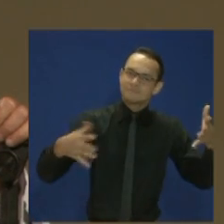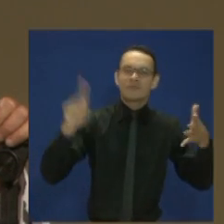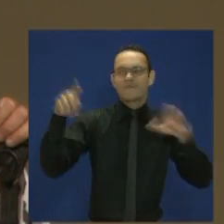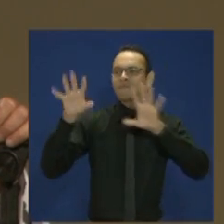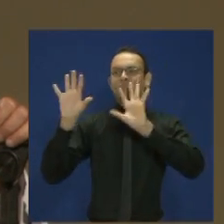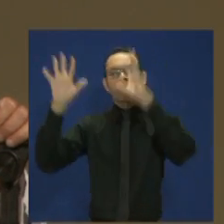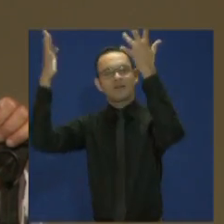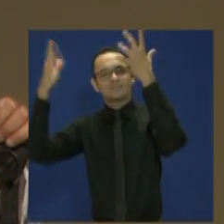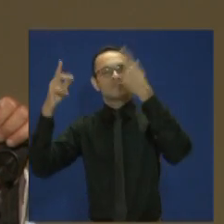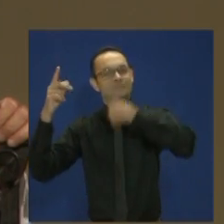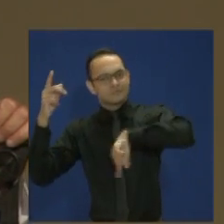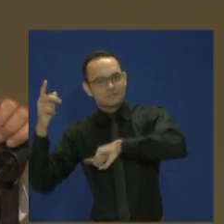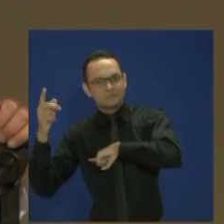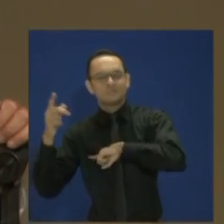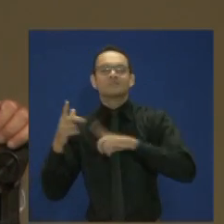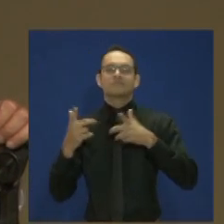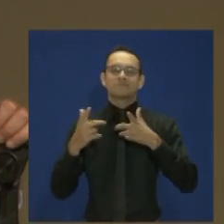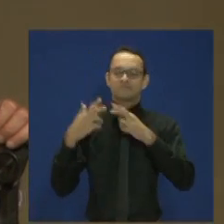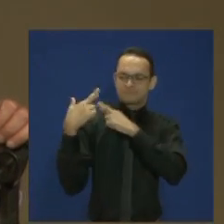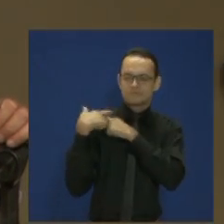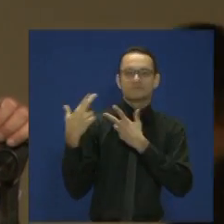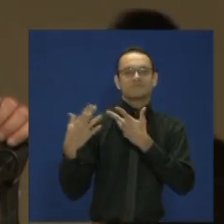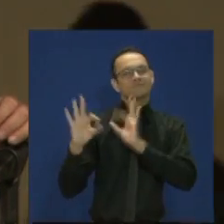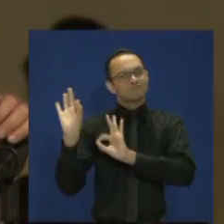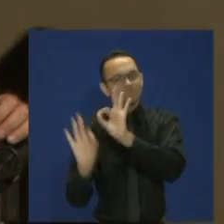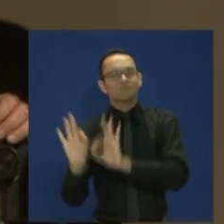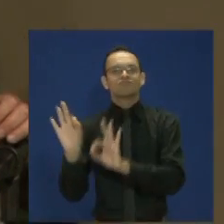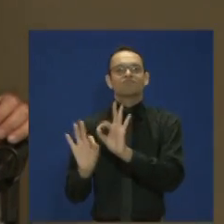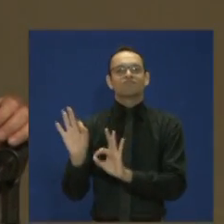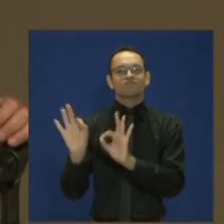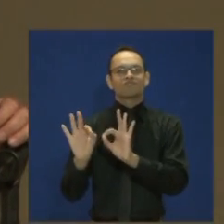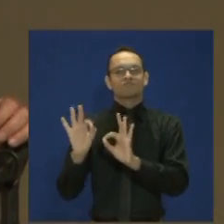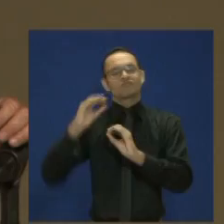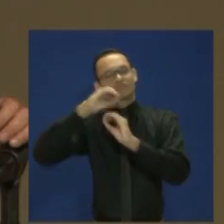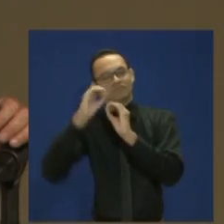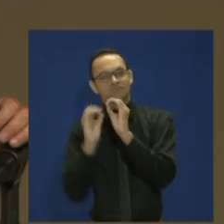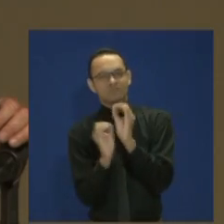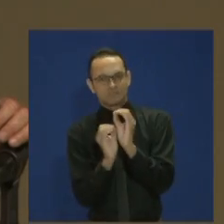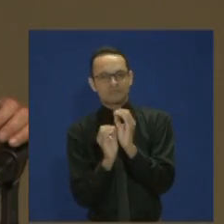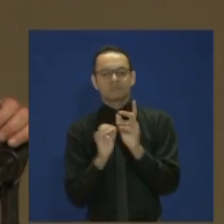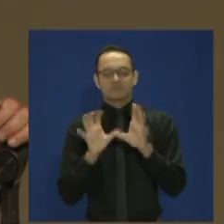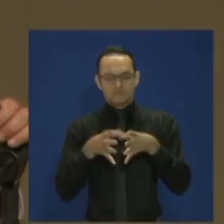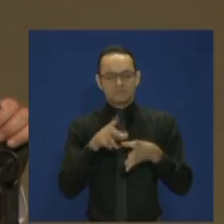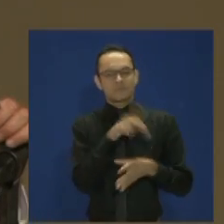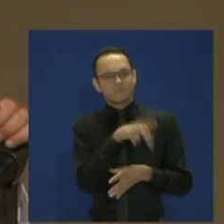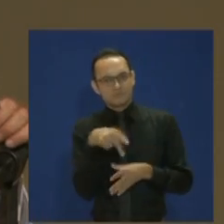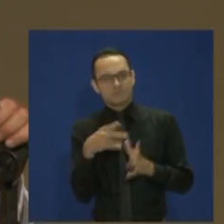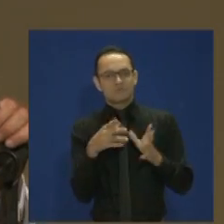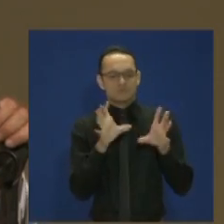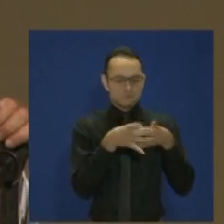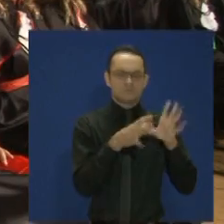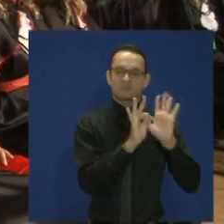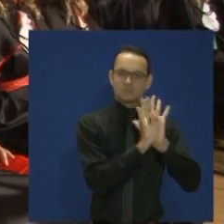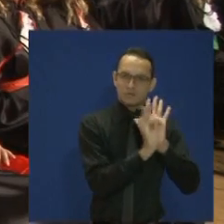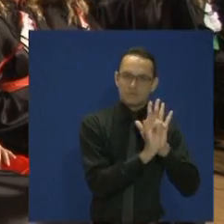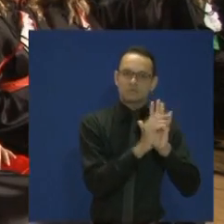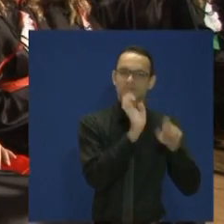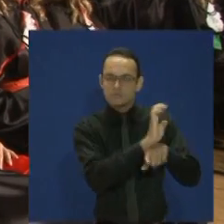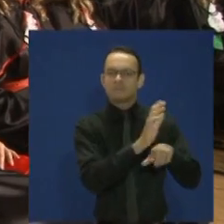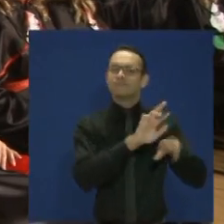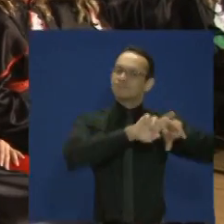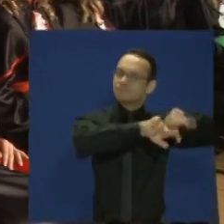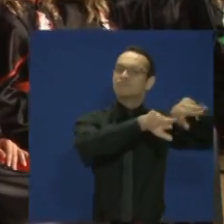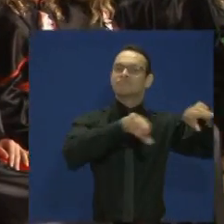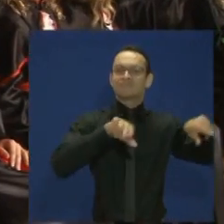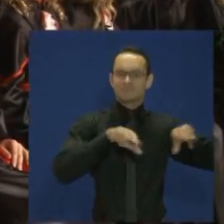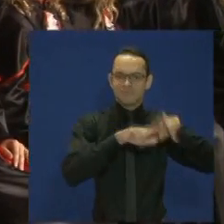festa que é conduzida por nós da Universidade, por nossos professores, nossos técnicos e estagiários que estão aqui no seu